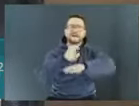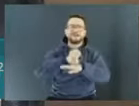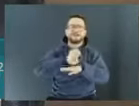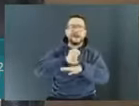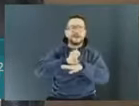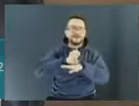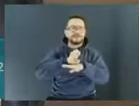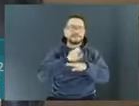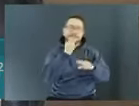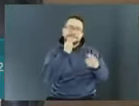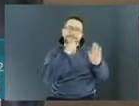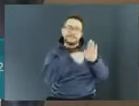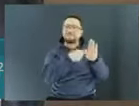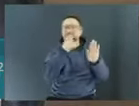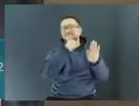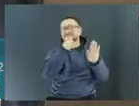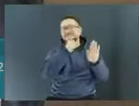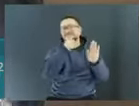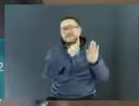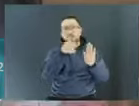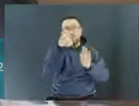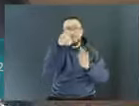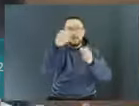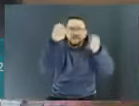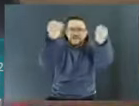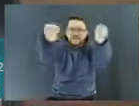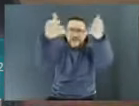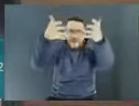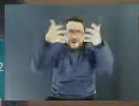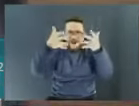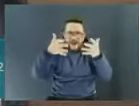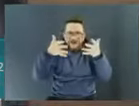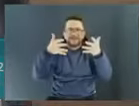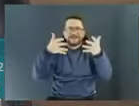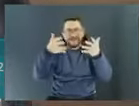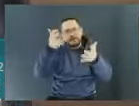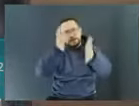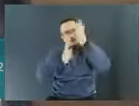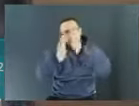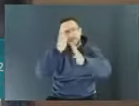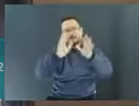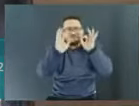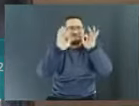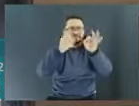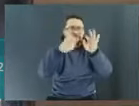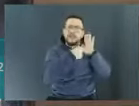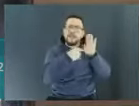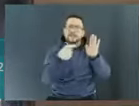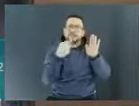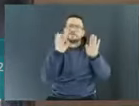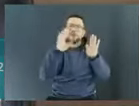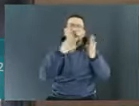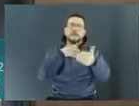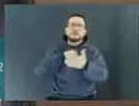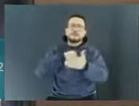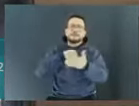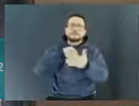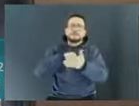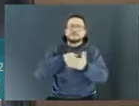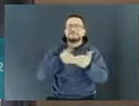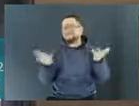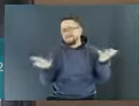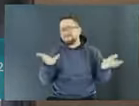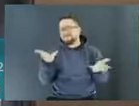ele diz o que pode ser feito quando deveria dizer o que não pode ser feito. Eu mesmo já estava comentando com o Rafael antes de entrarmos aqui.